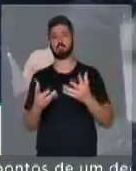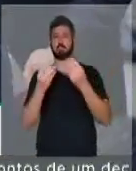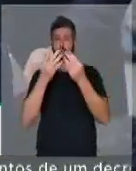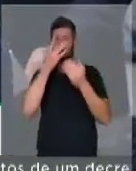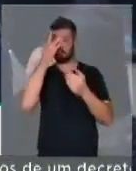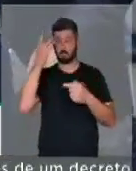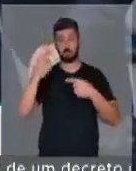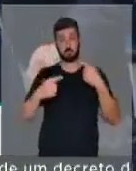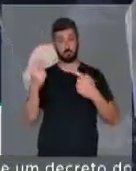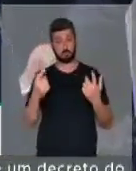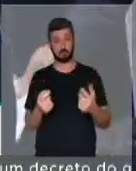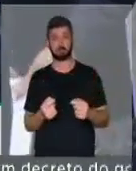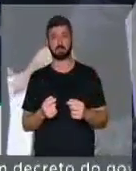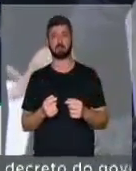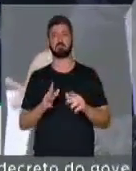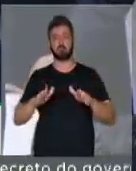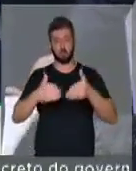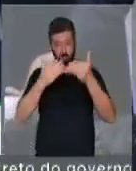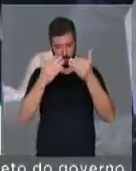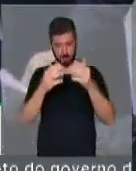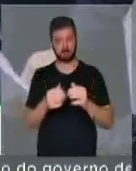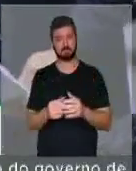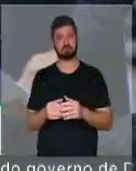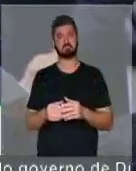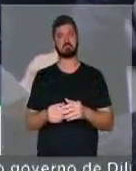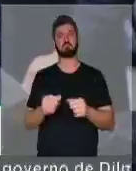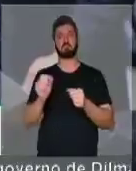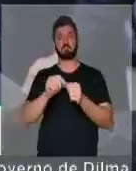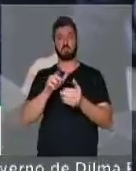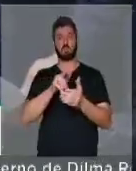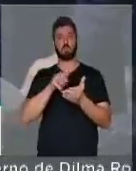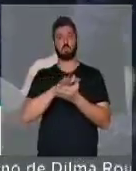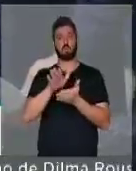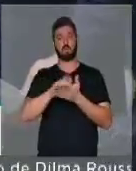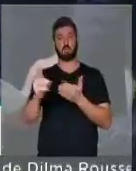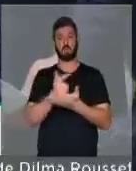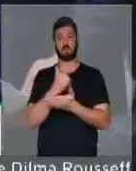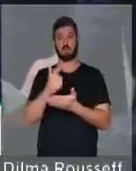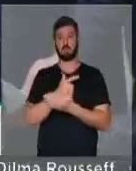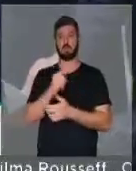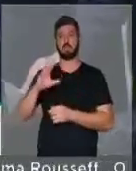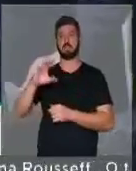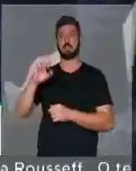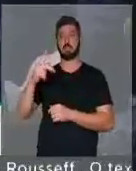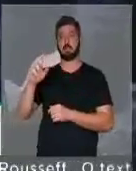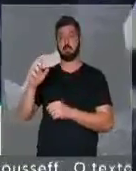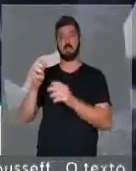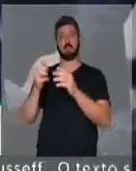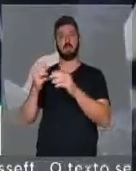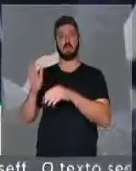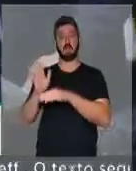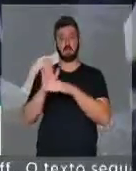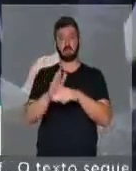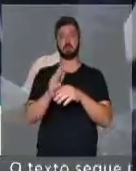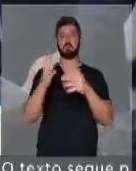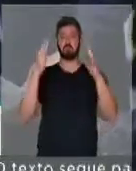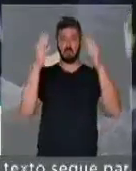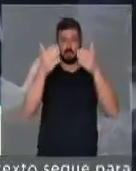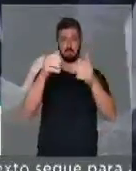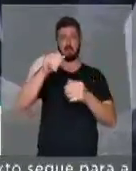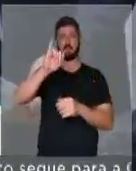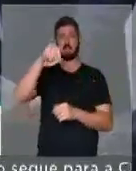muita gente, políticos, para prestigiar o lançamento do livro. Com o apoio da CEP, parabéns, Estevam, pelo lançamento do livro